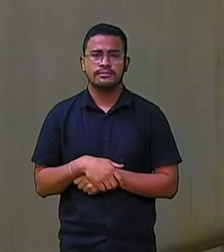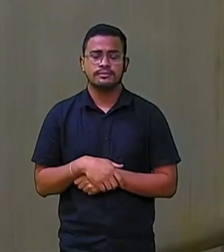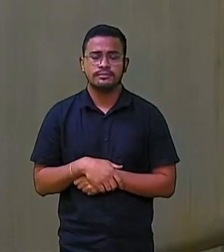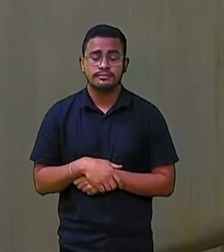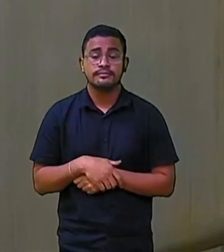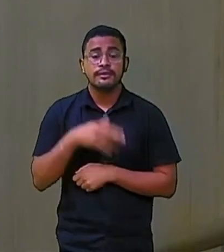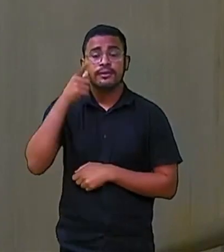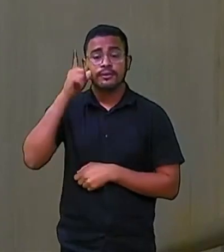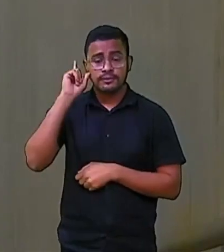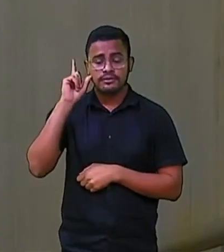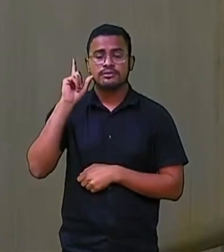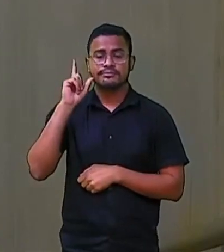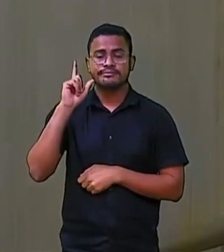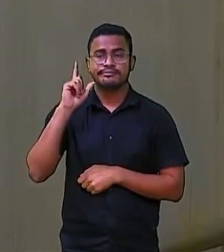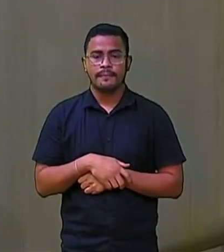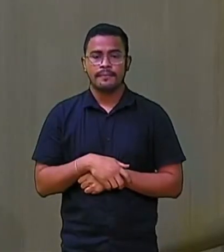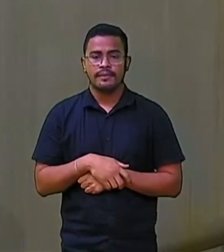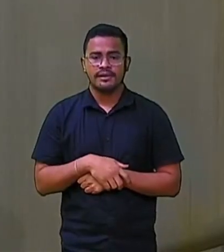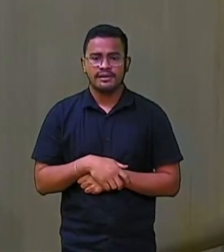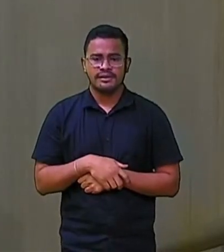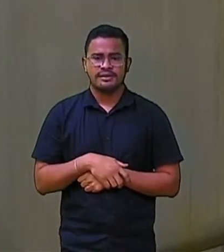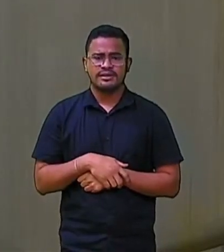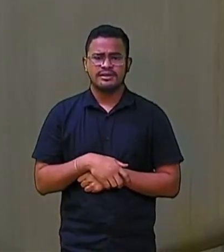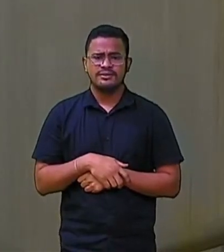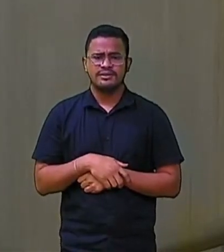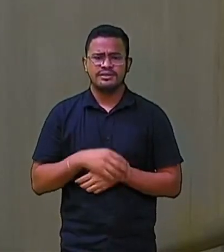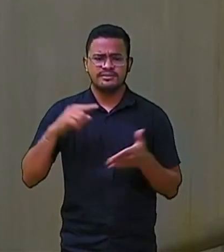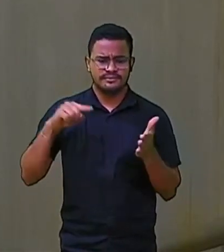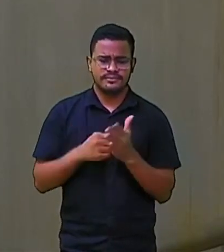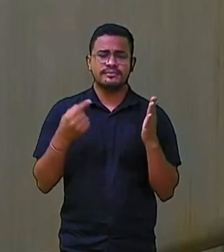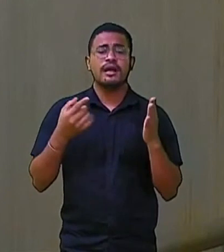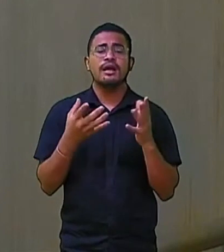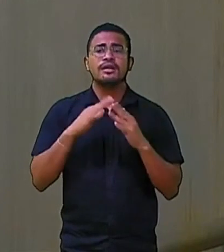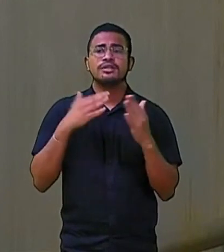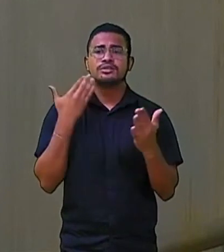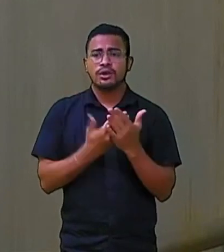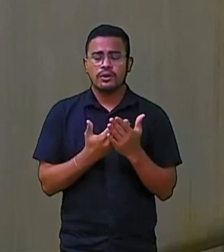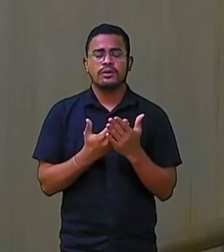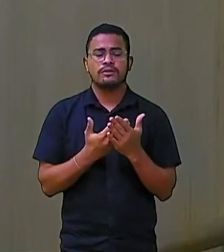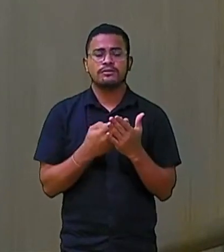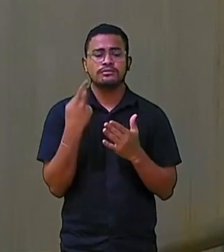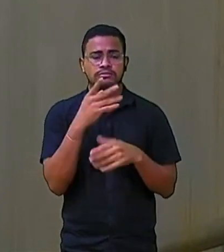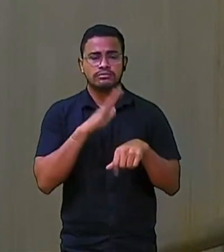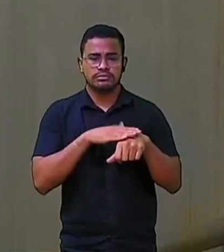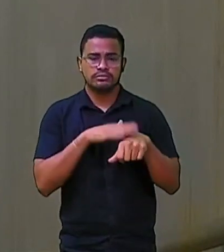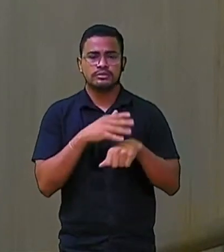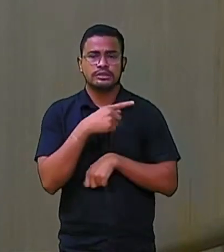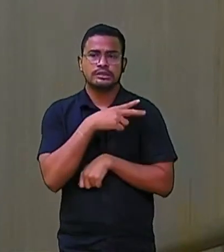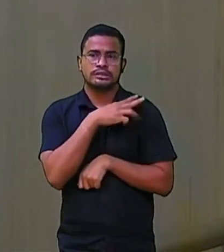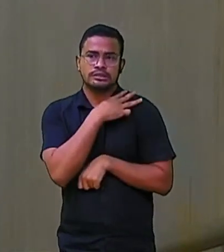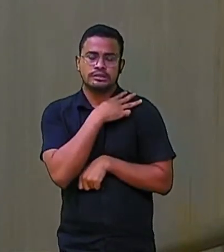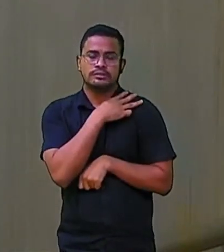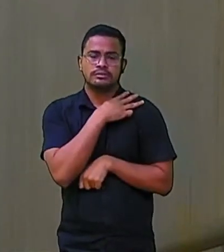Ontem recebi uma denúncia da escola de ensino médio